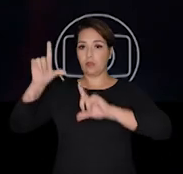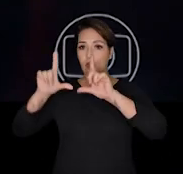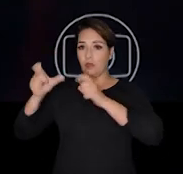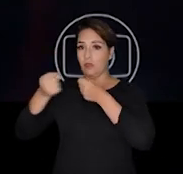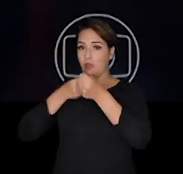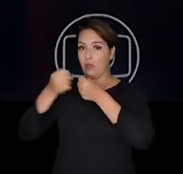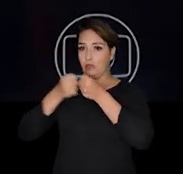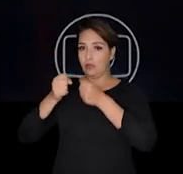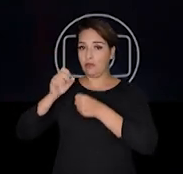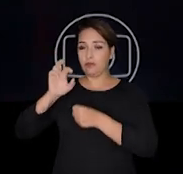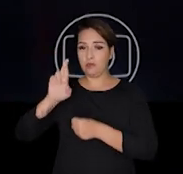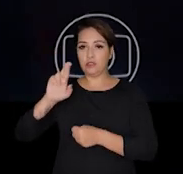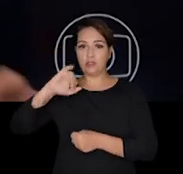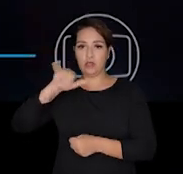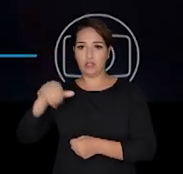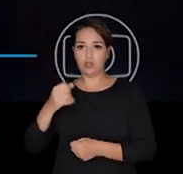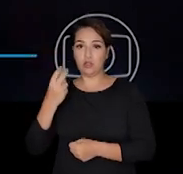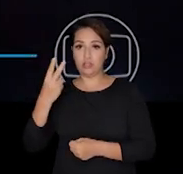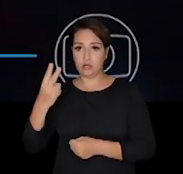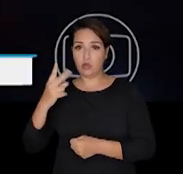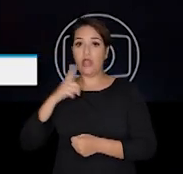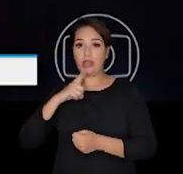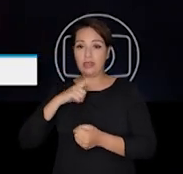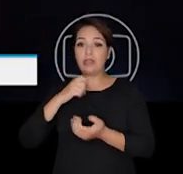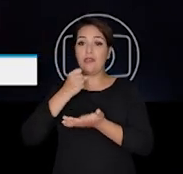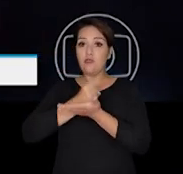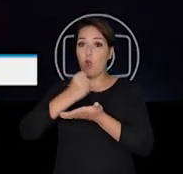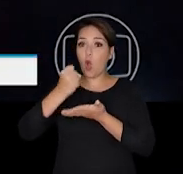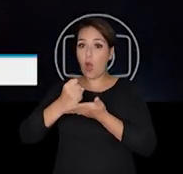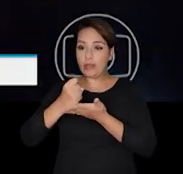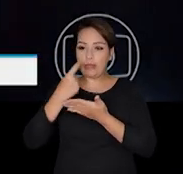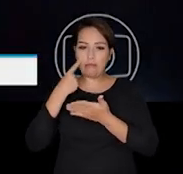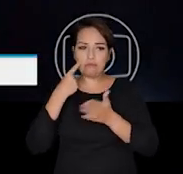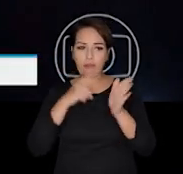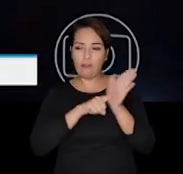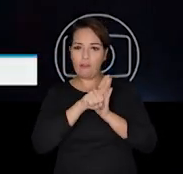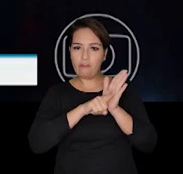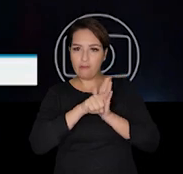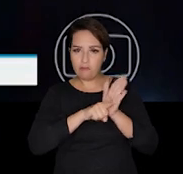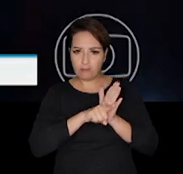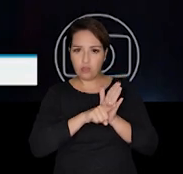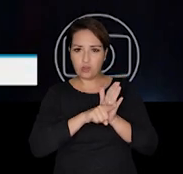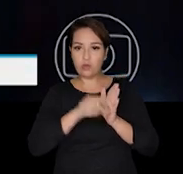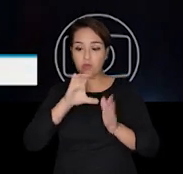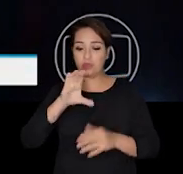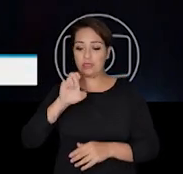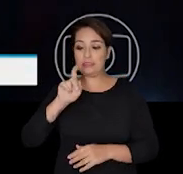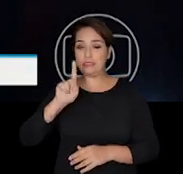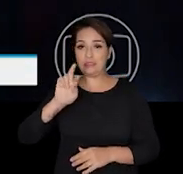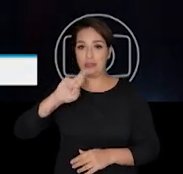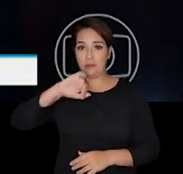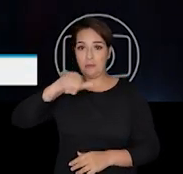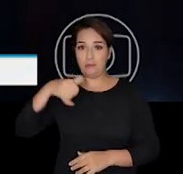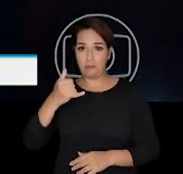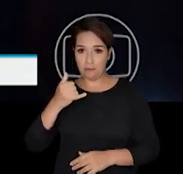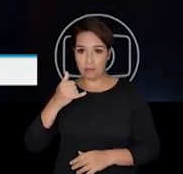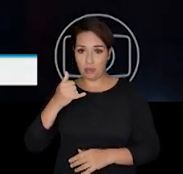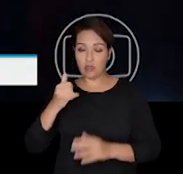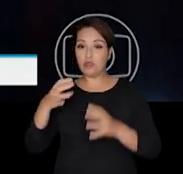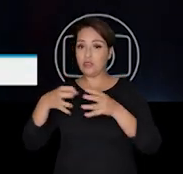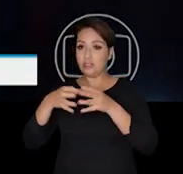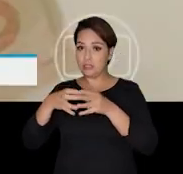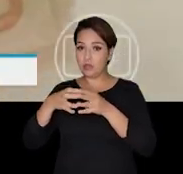O RJ2 teve acesso a mais contratos sem transparência do Ceperge, o Centro de Estudos de